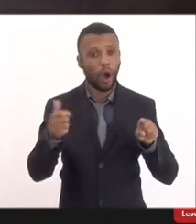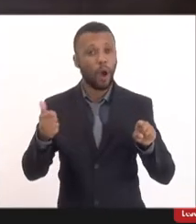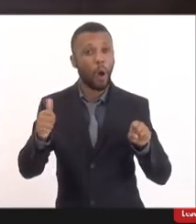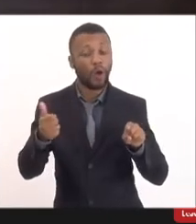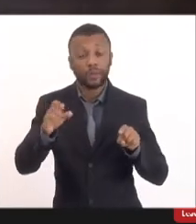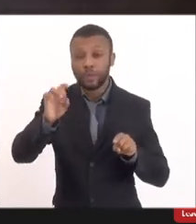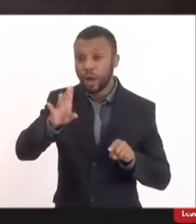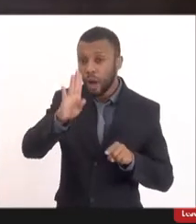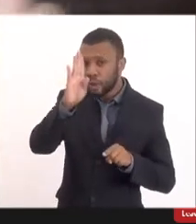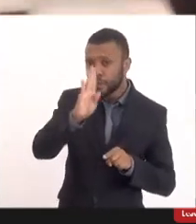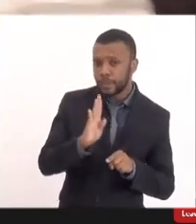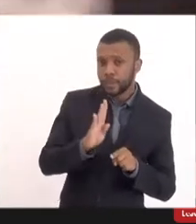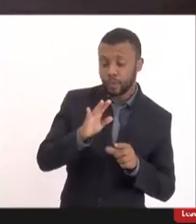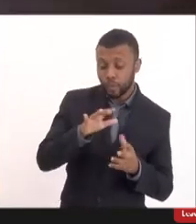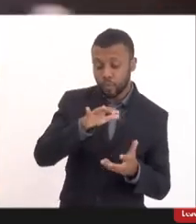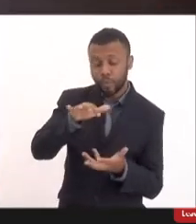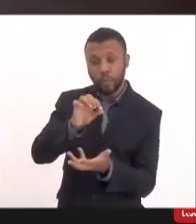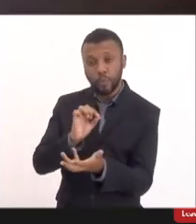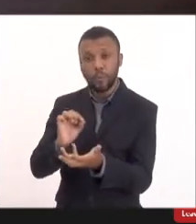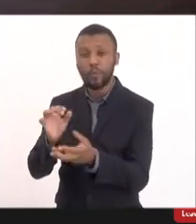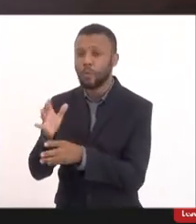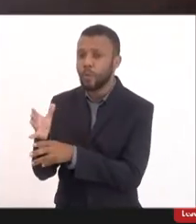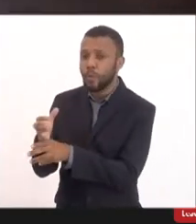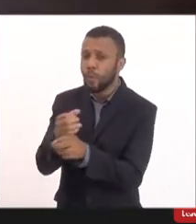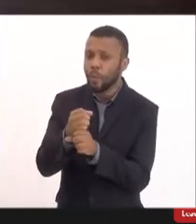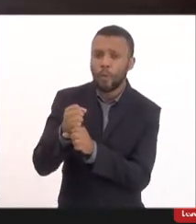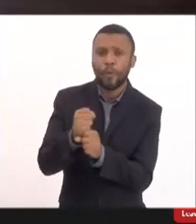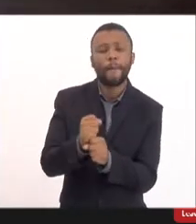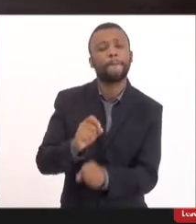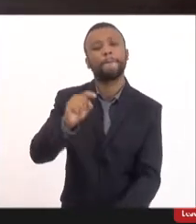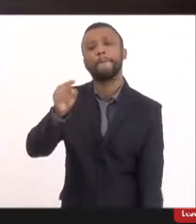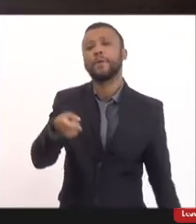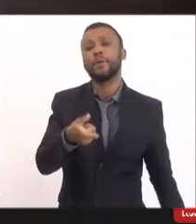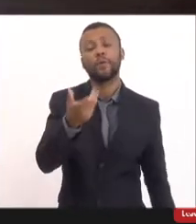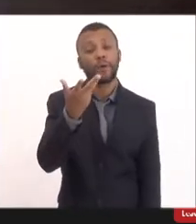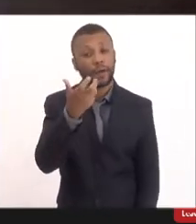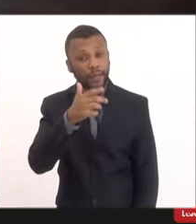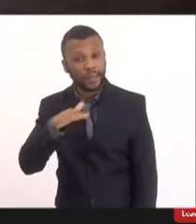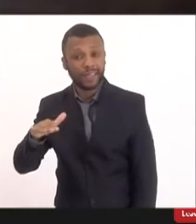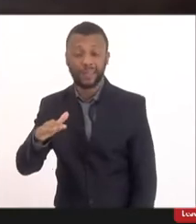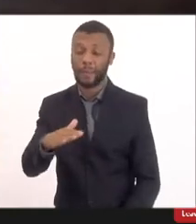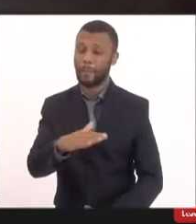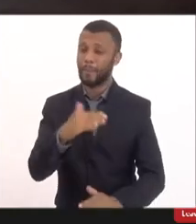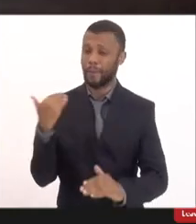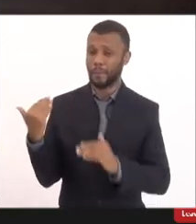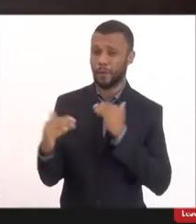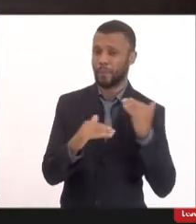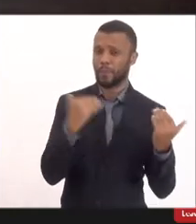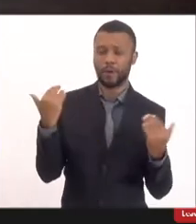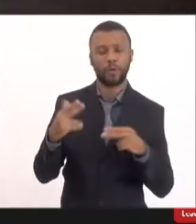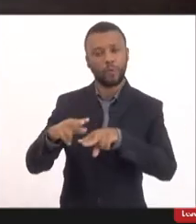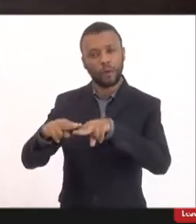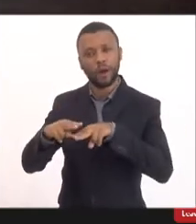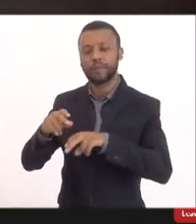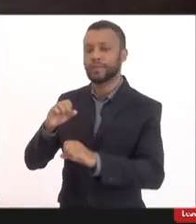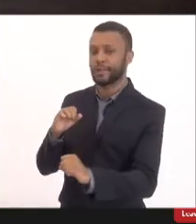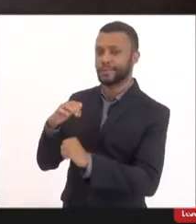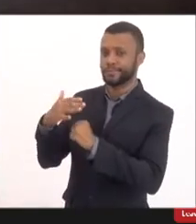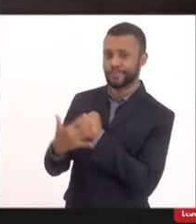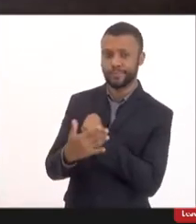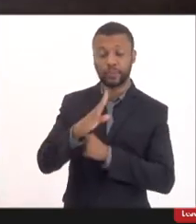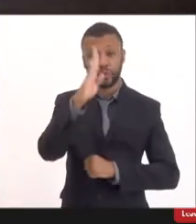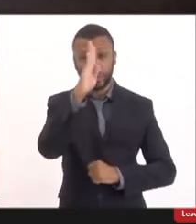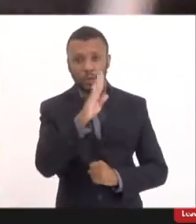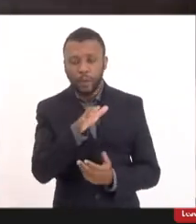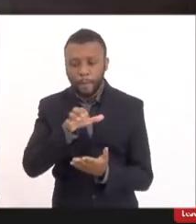Brasil no mundo soma-se mais de mil crianças que morreram por Covid-19 no Brasil notificam-se oficialmente os